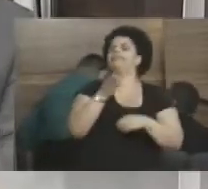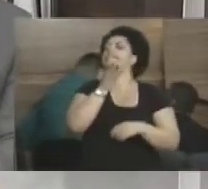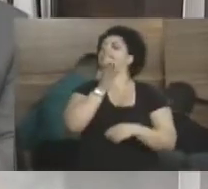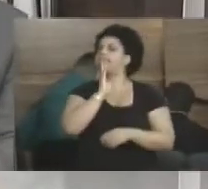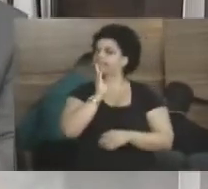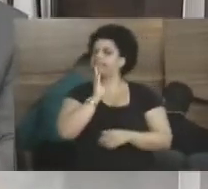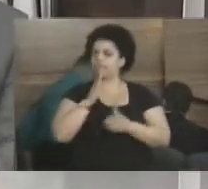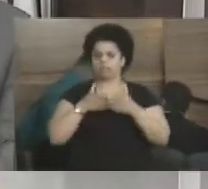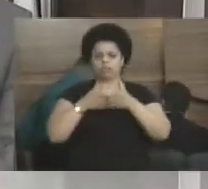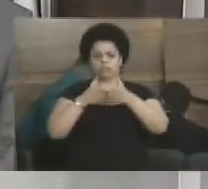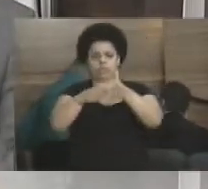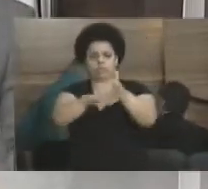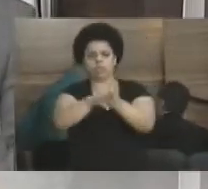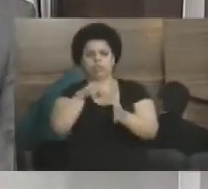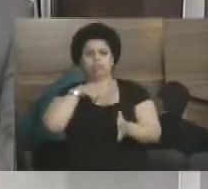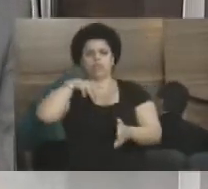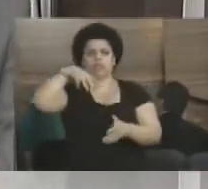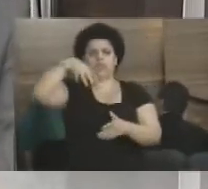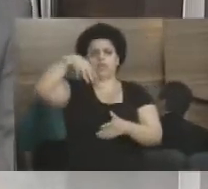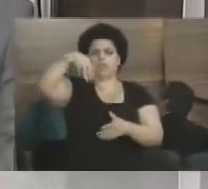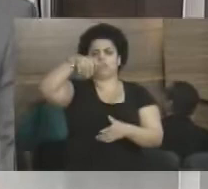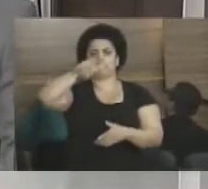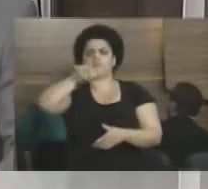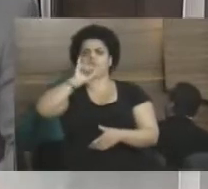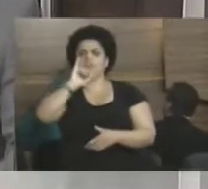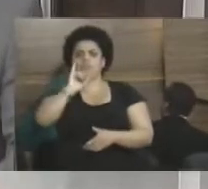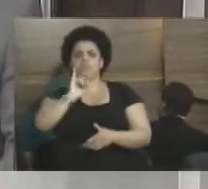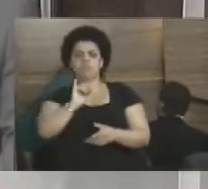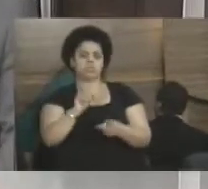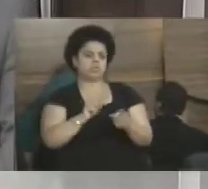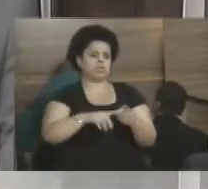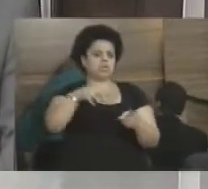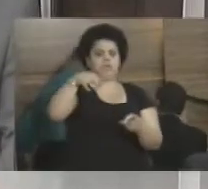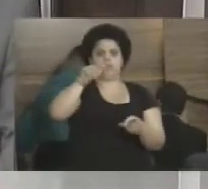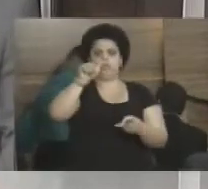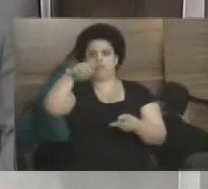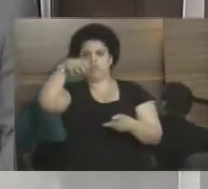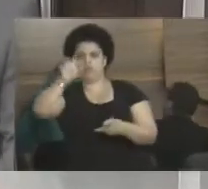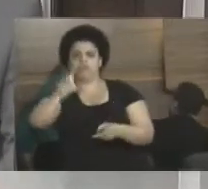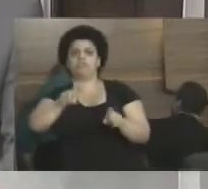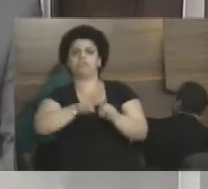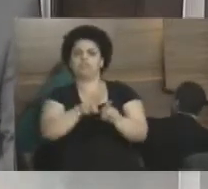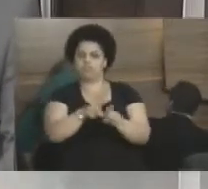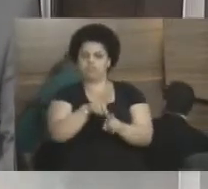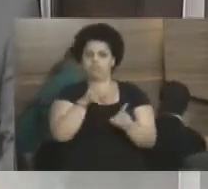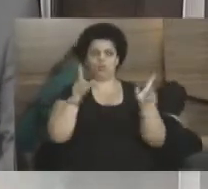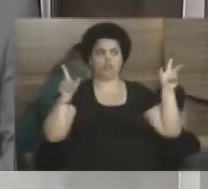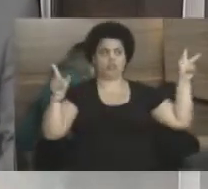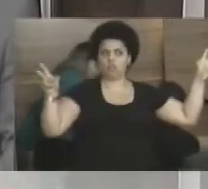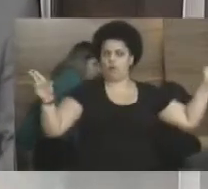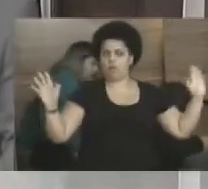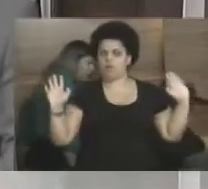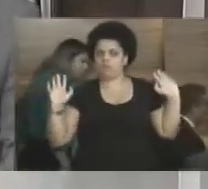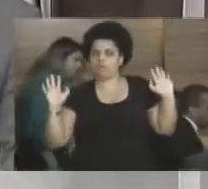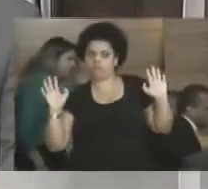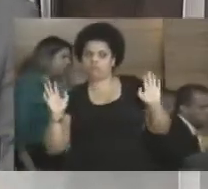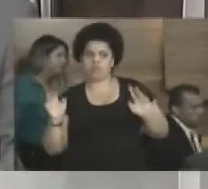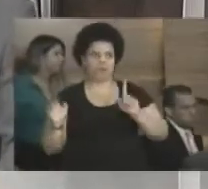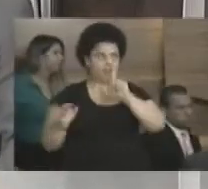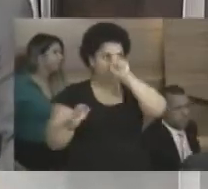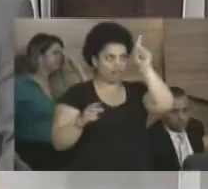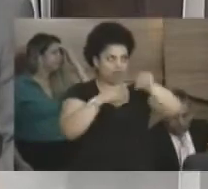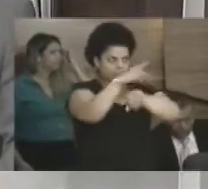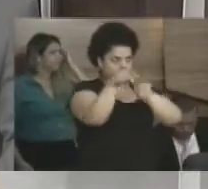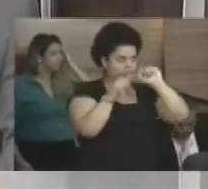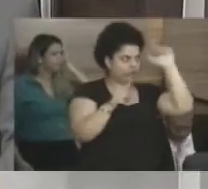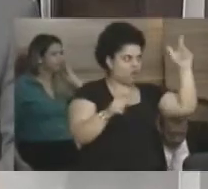aqueles cais maravilhosos que tem lá em Miami, não bonito? Vamos fazer aqui também, porque lá não é melhor do que aqui, não. Lá não é